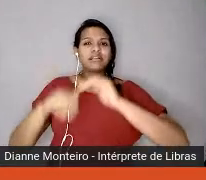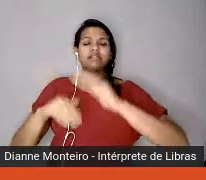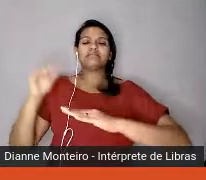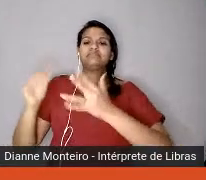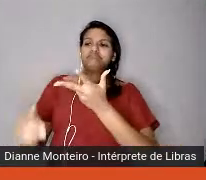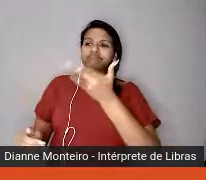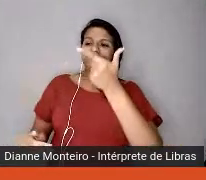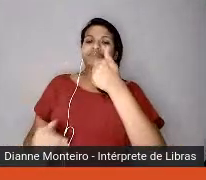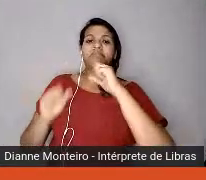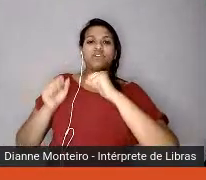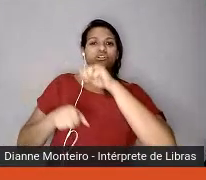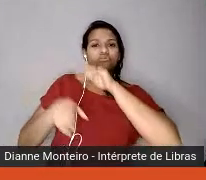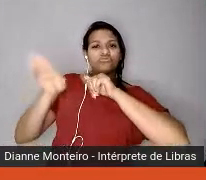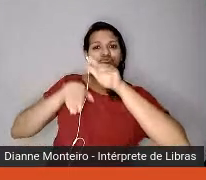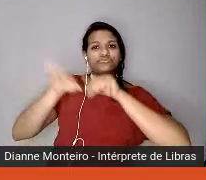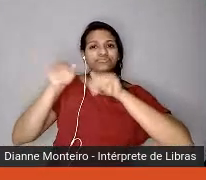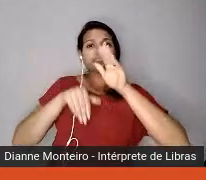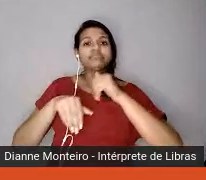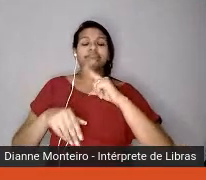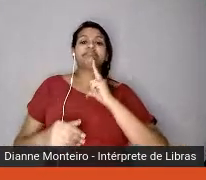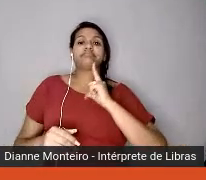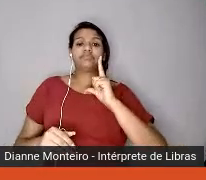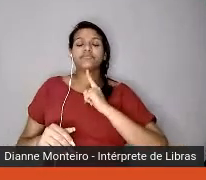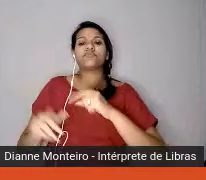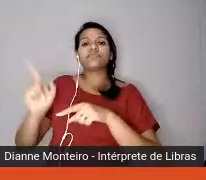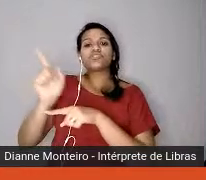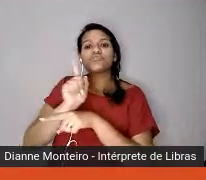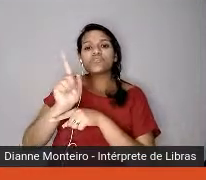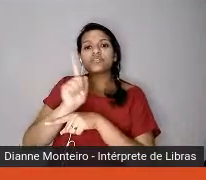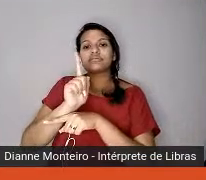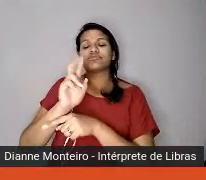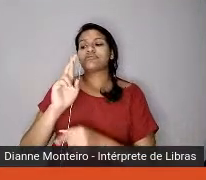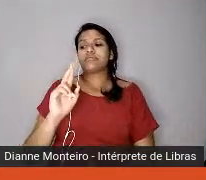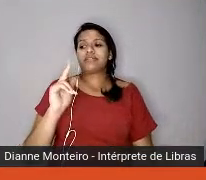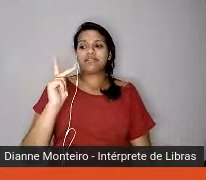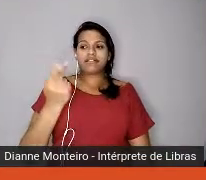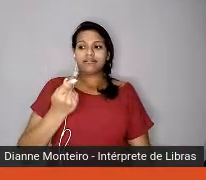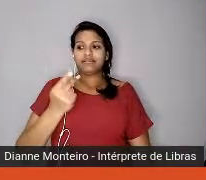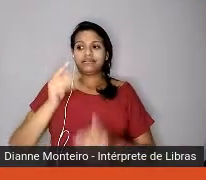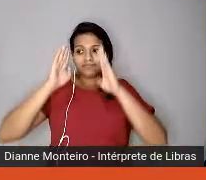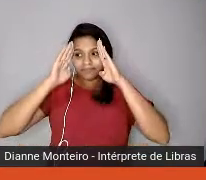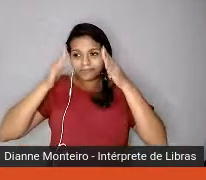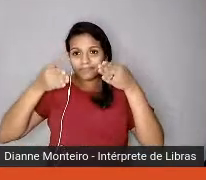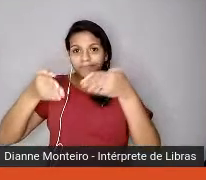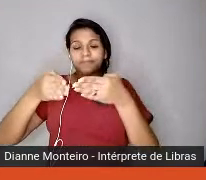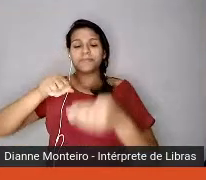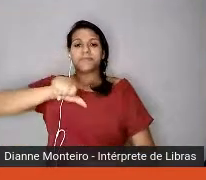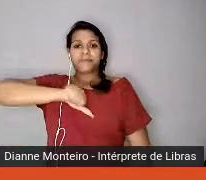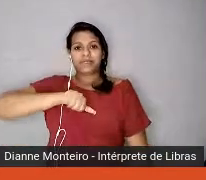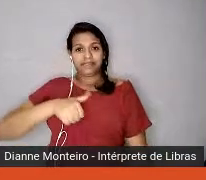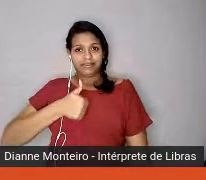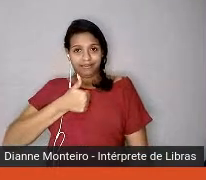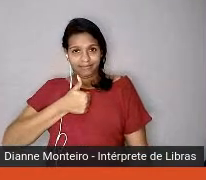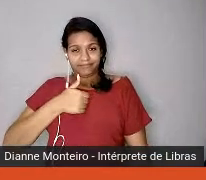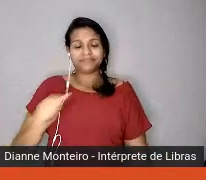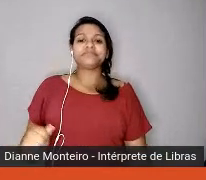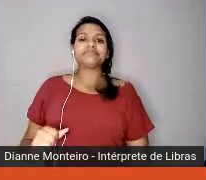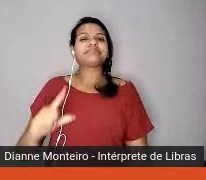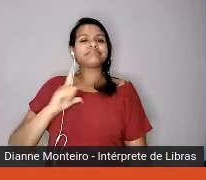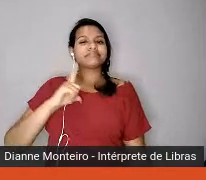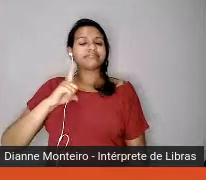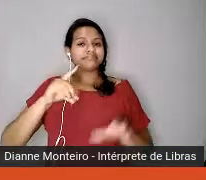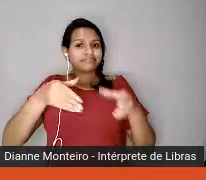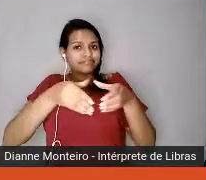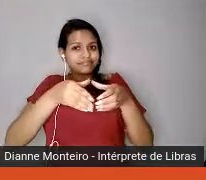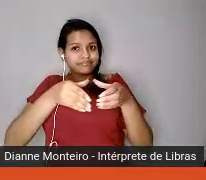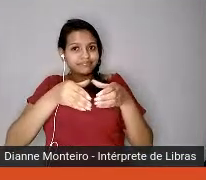gerência de recursos humanos para bem-estar. Ela é criada para ter uma equipe pensando exclusivamente